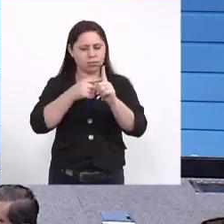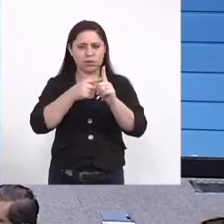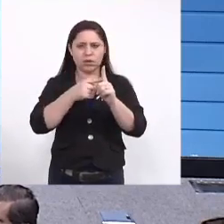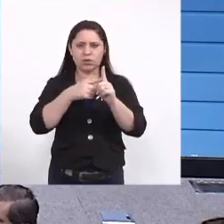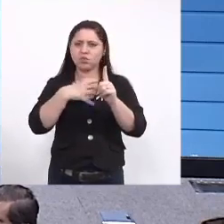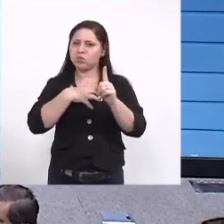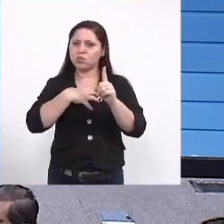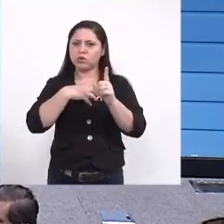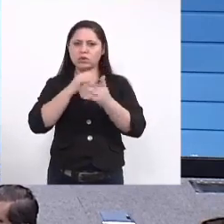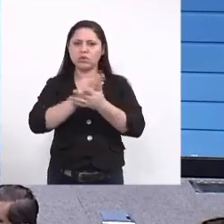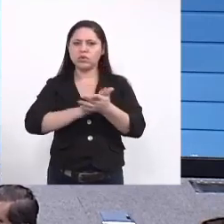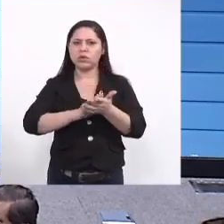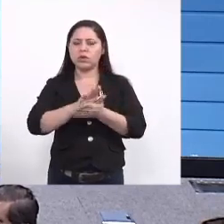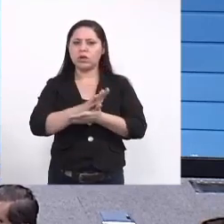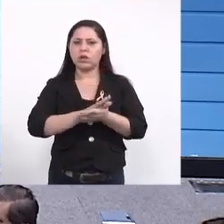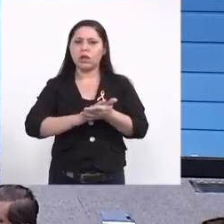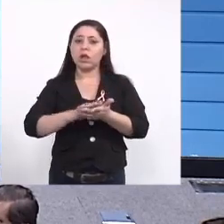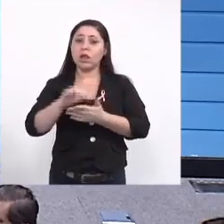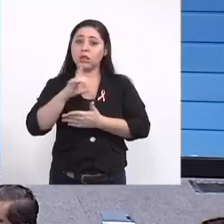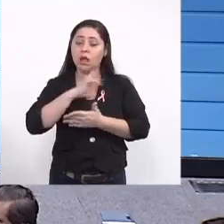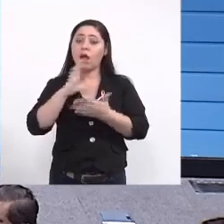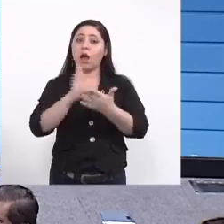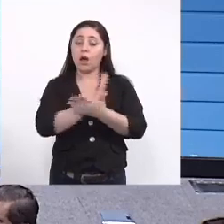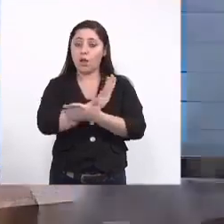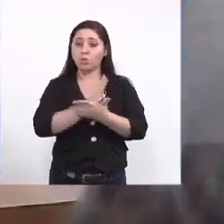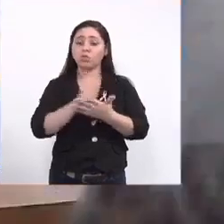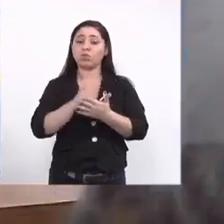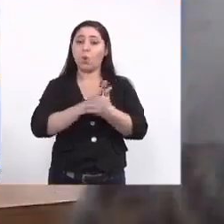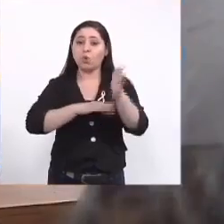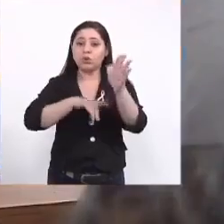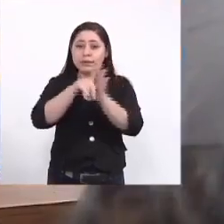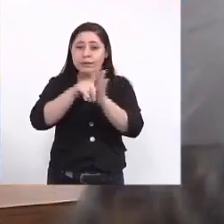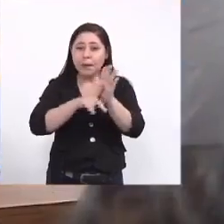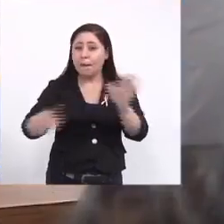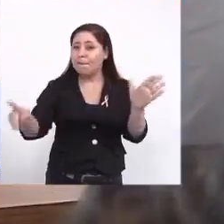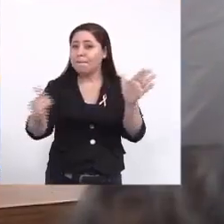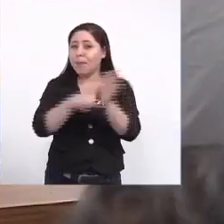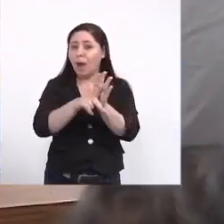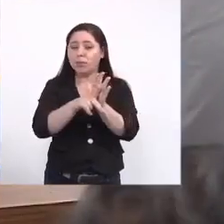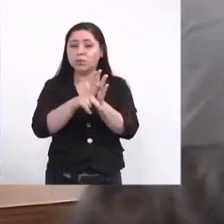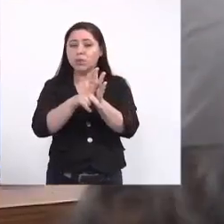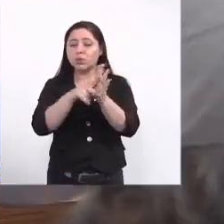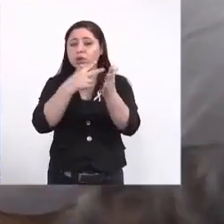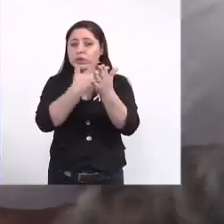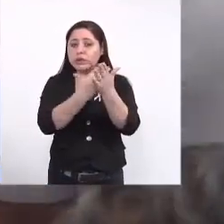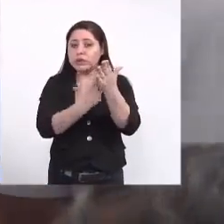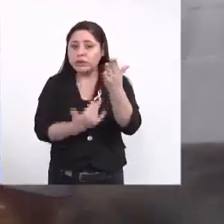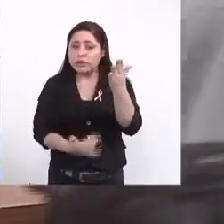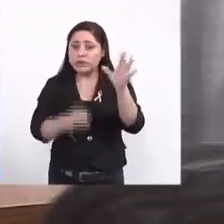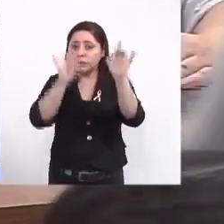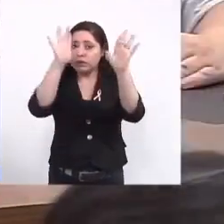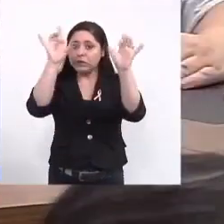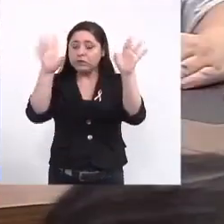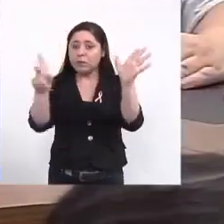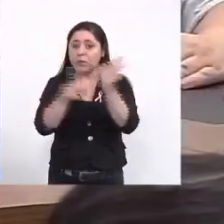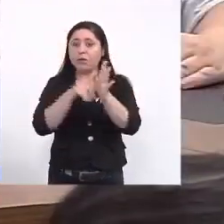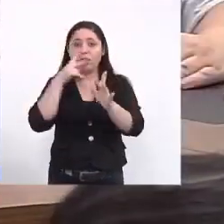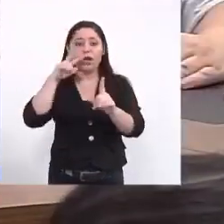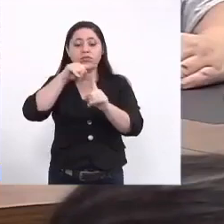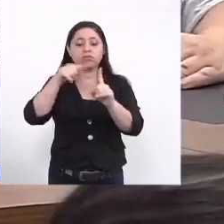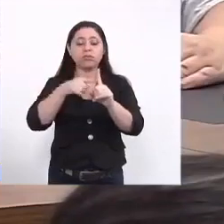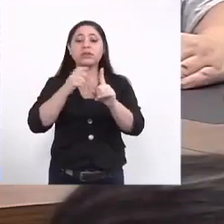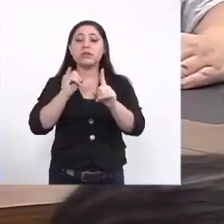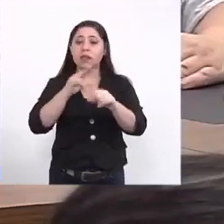assintomática existe algum tipo de exame de sangue específico para detectar se ela tem o zika vírus durante a